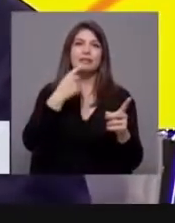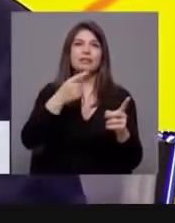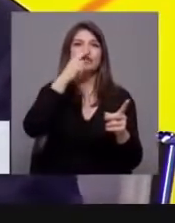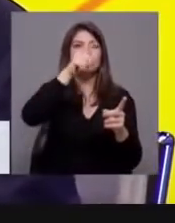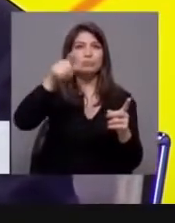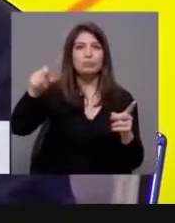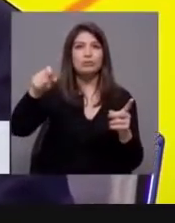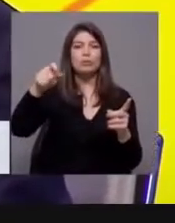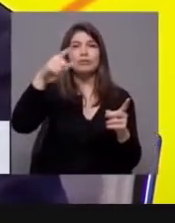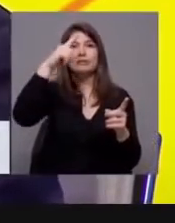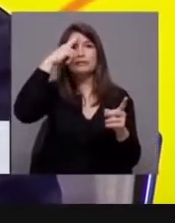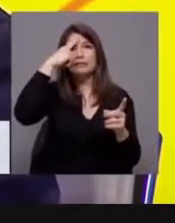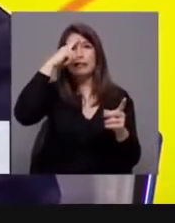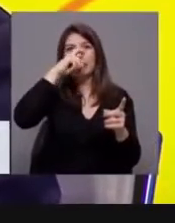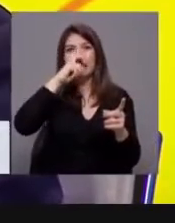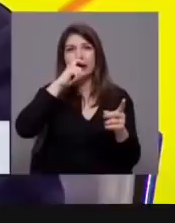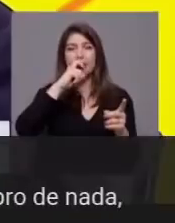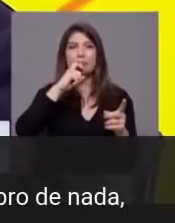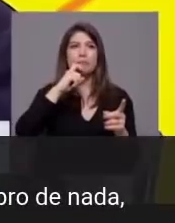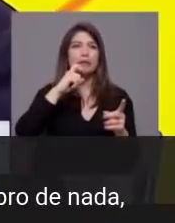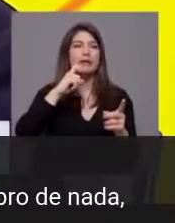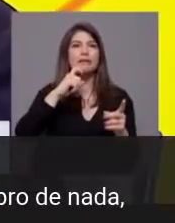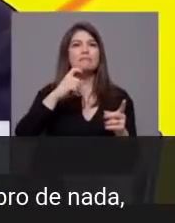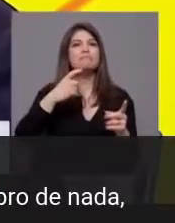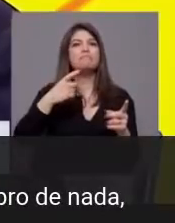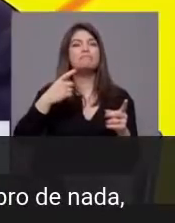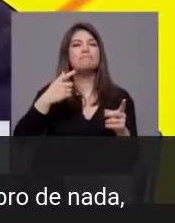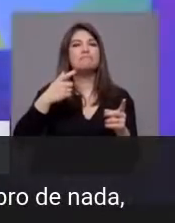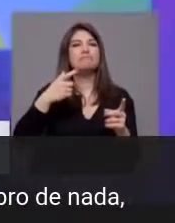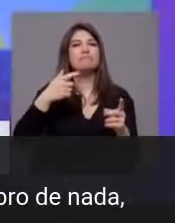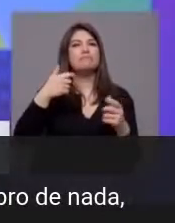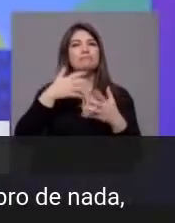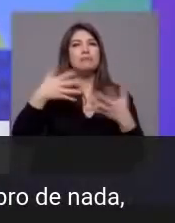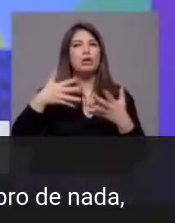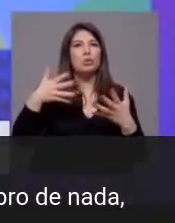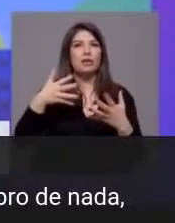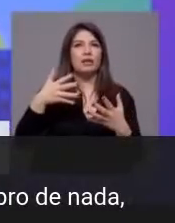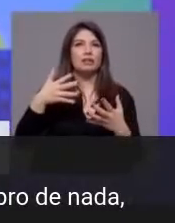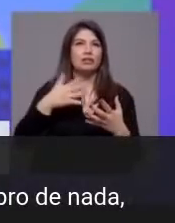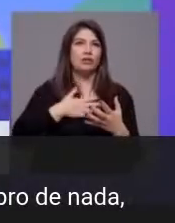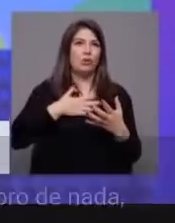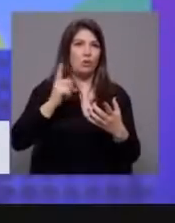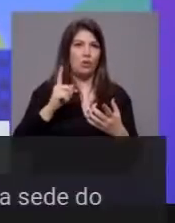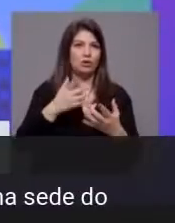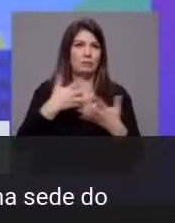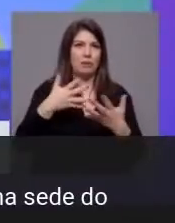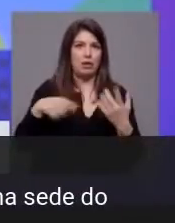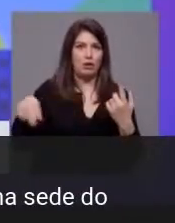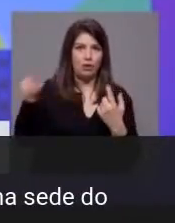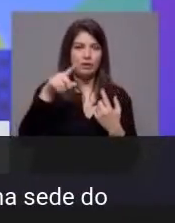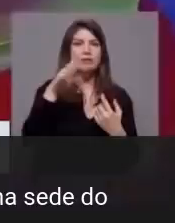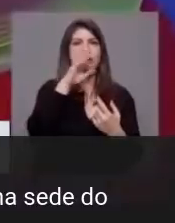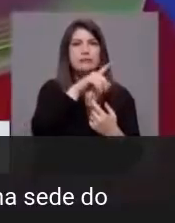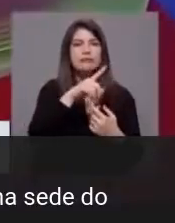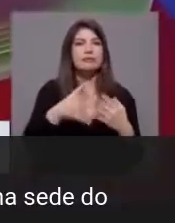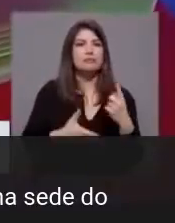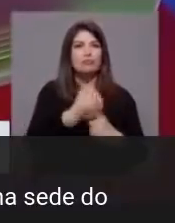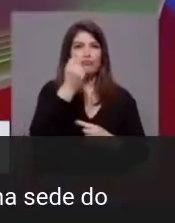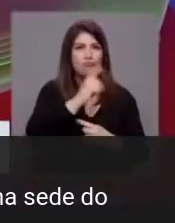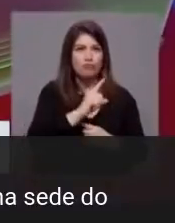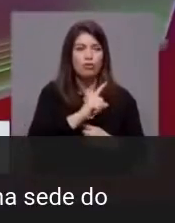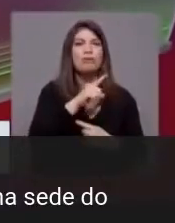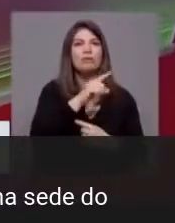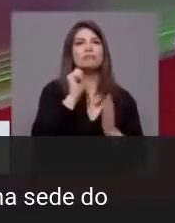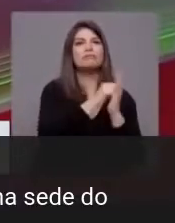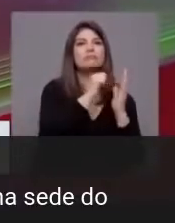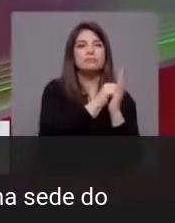de maiorias absolutas e não gostam de maiorias absolutas. Por isso, se não a alcançar, bate a porta à esquerda, bate a porta ao PSD